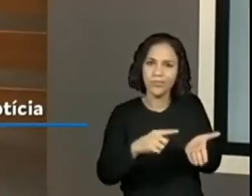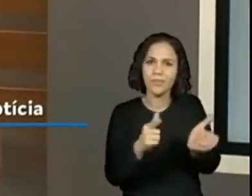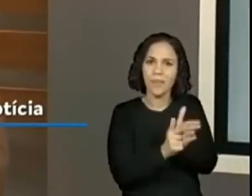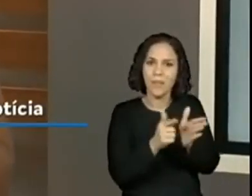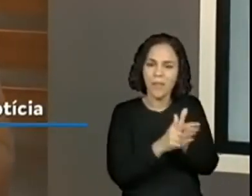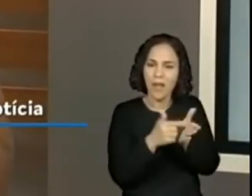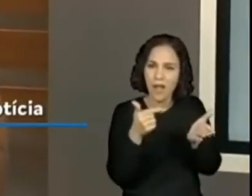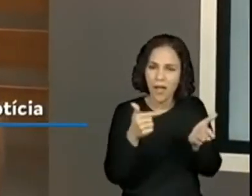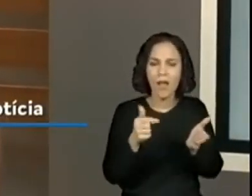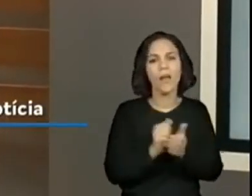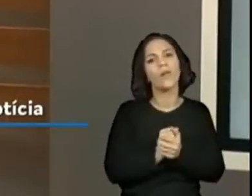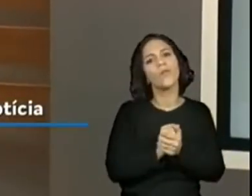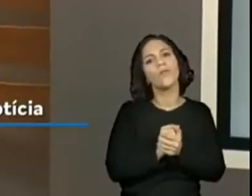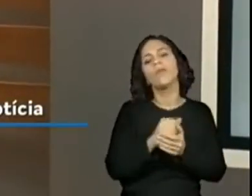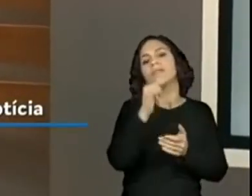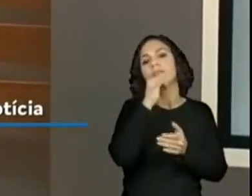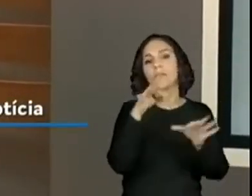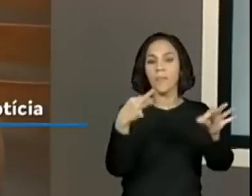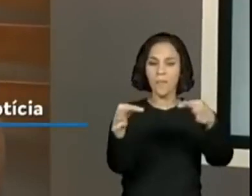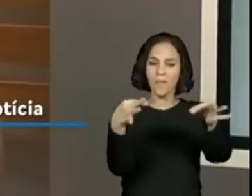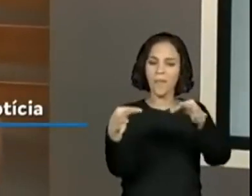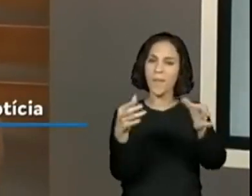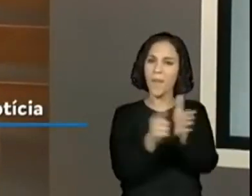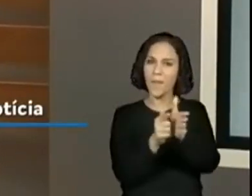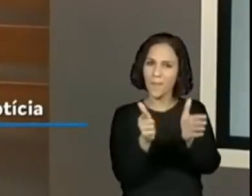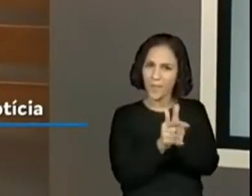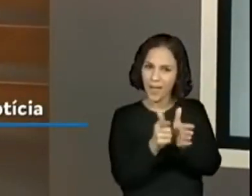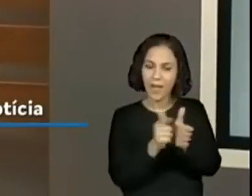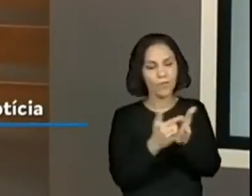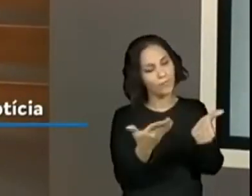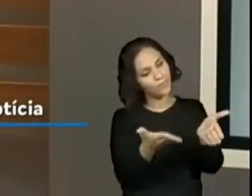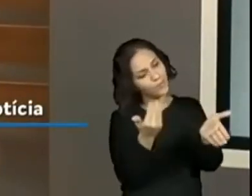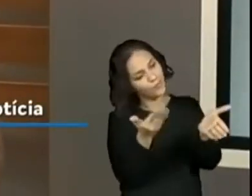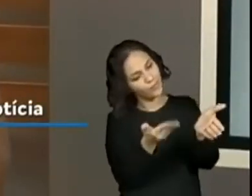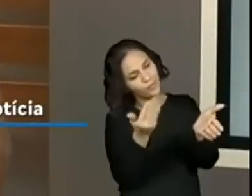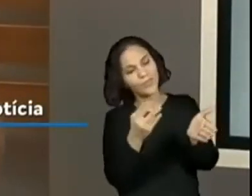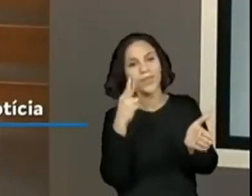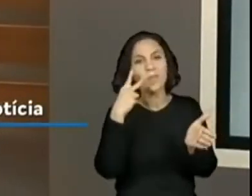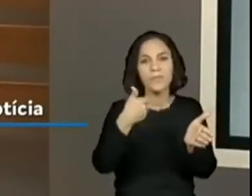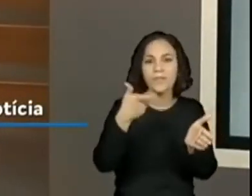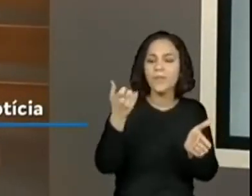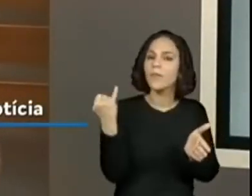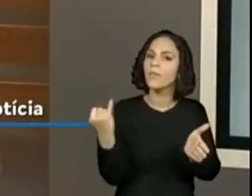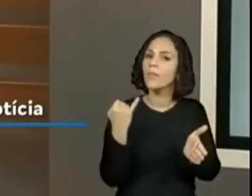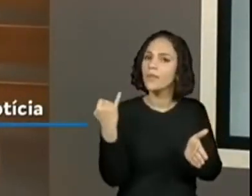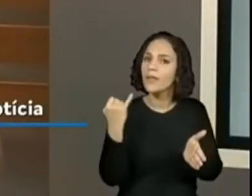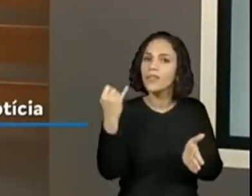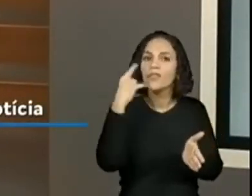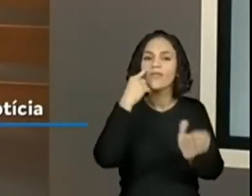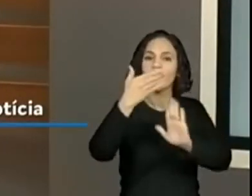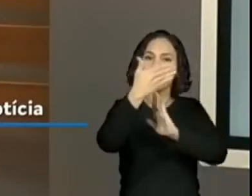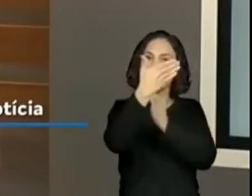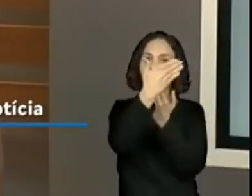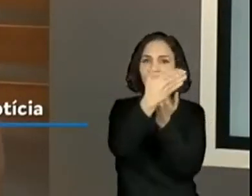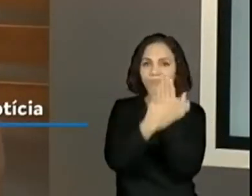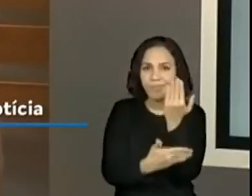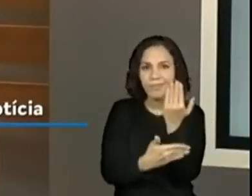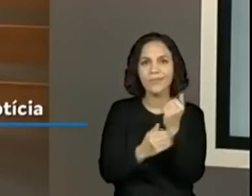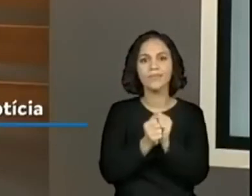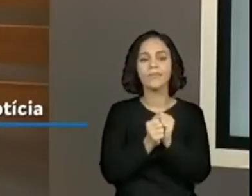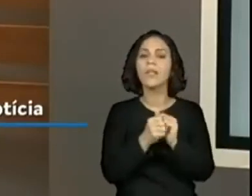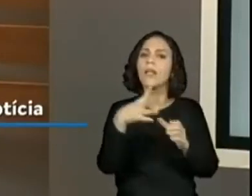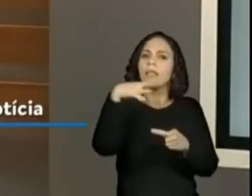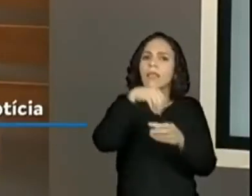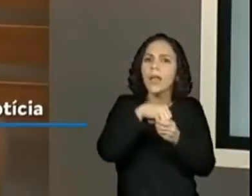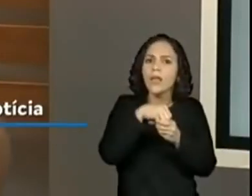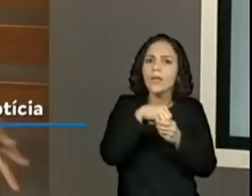o portador, né? O jornal mesmo, folhear ele. Vimos como é importante ver a capa, quantas informações ele